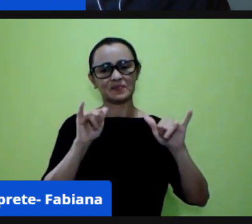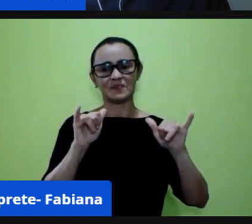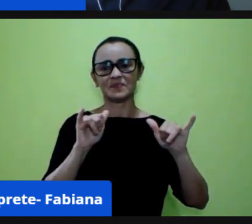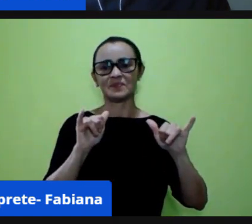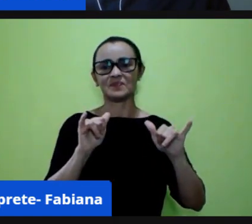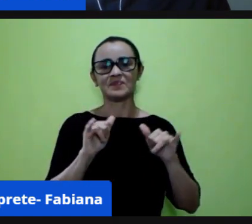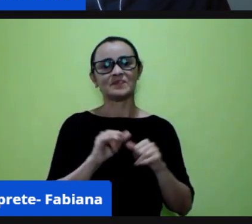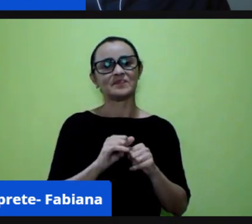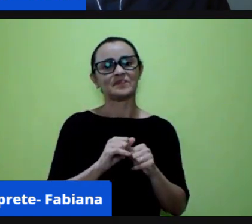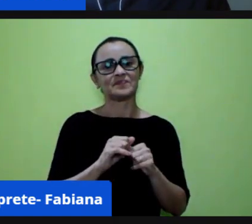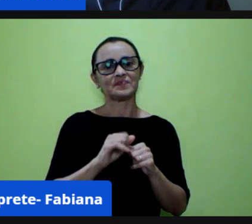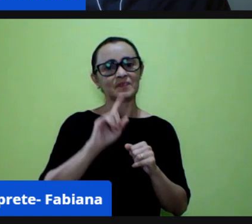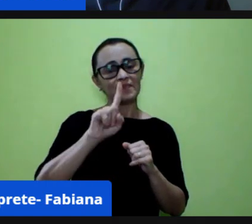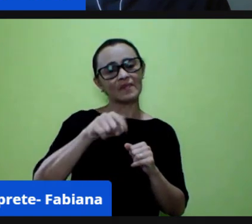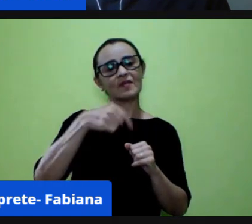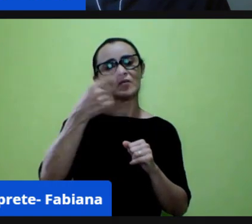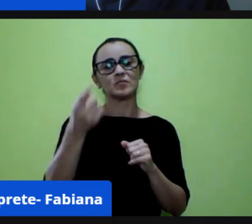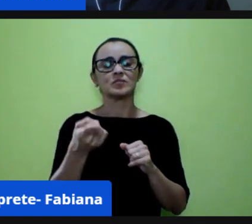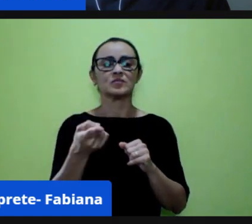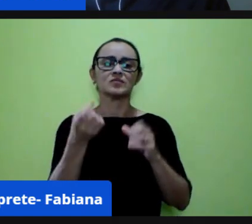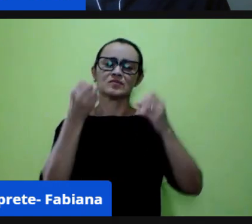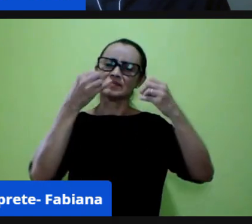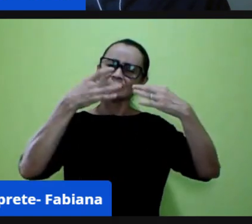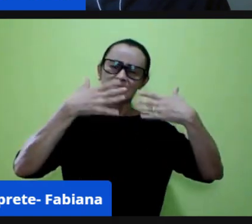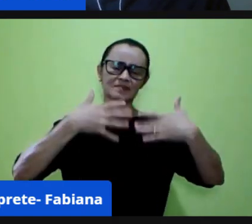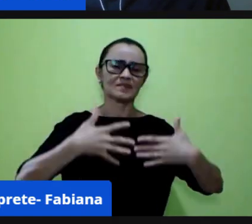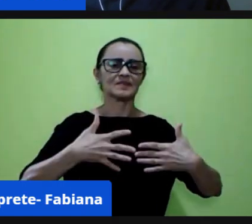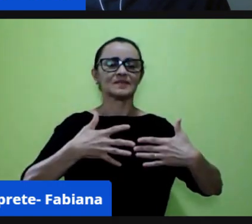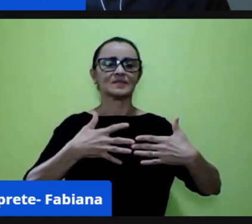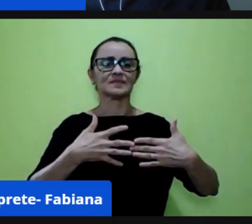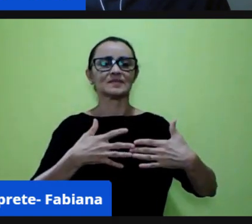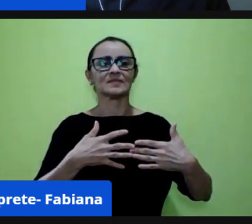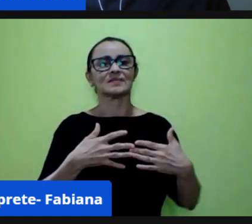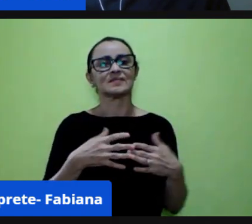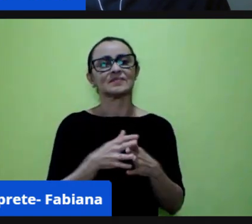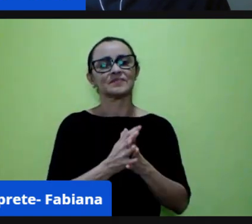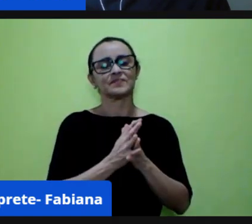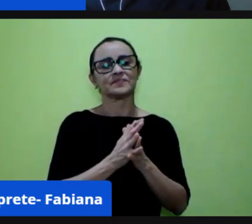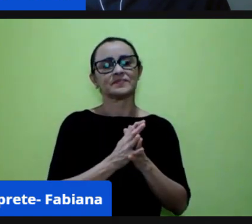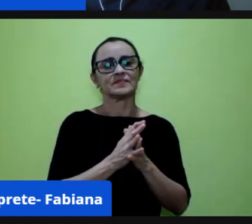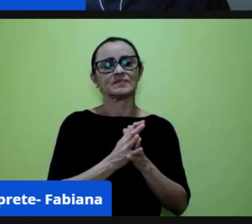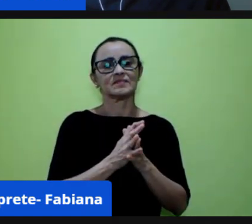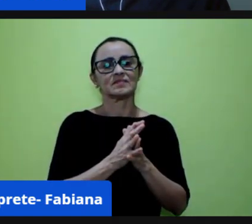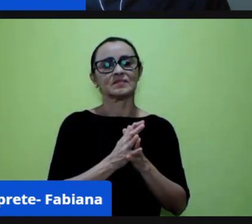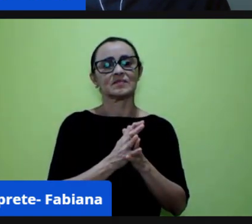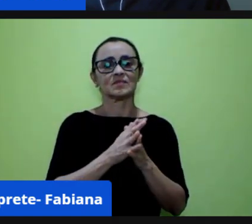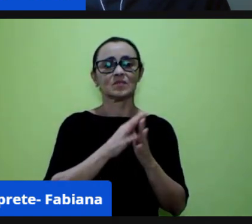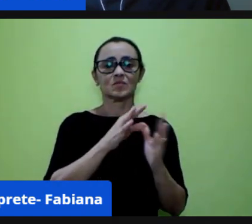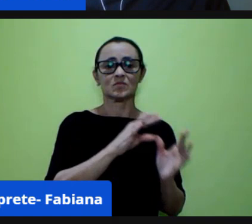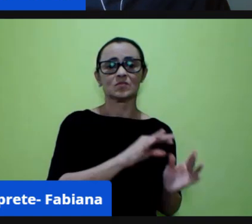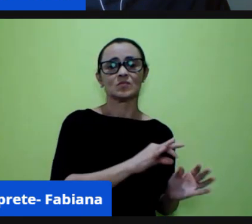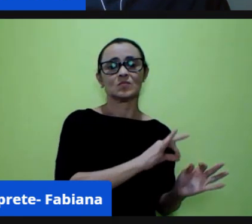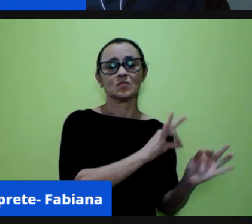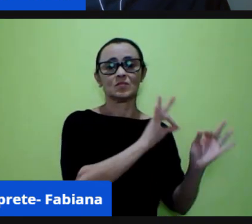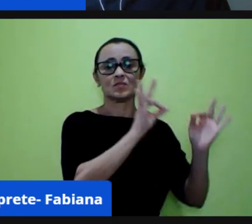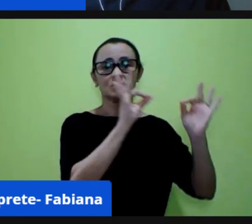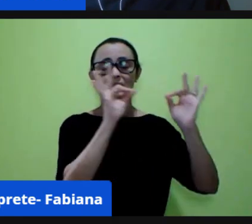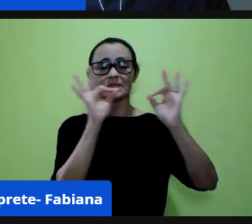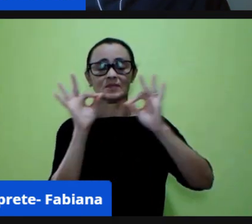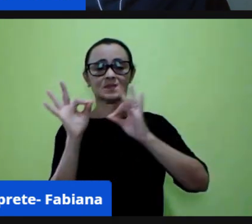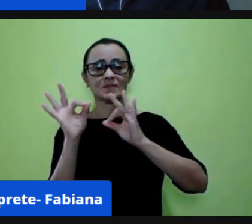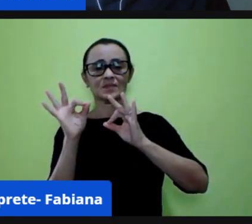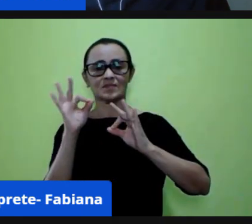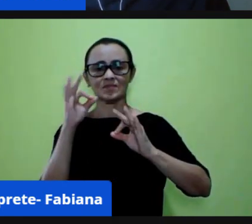depois dessa nossa fala aqui de encerramento vamos ter uma fala em homenagem ao professor Gil que vai ser